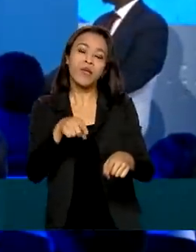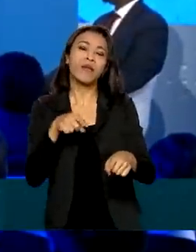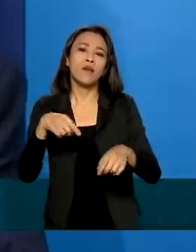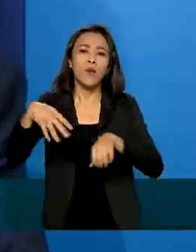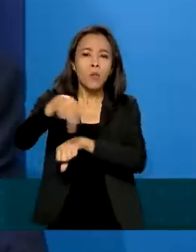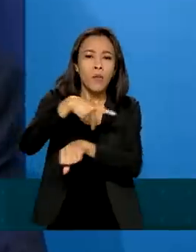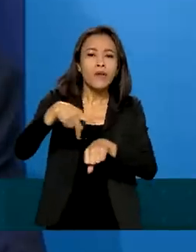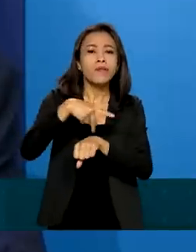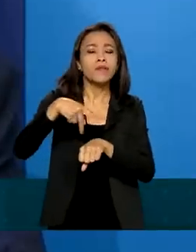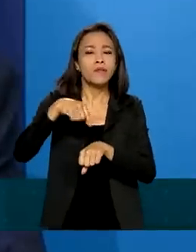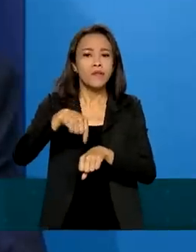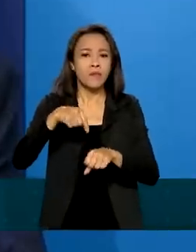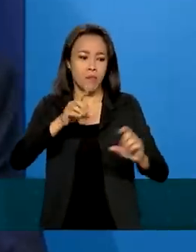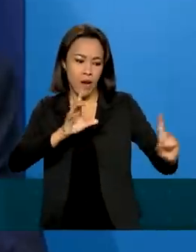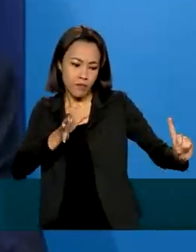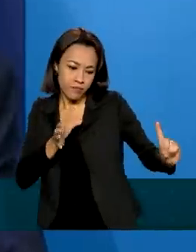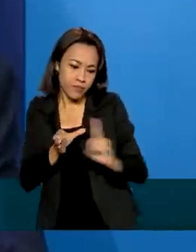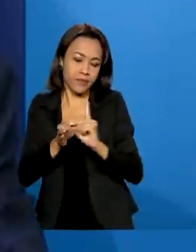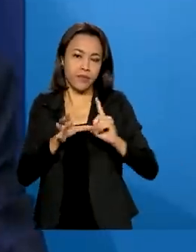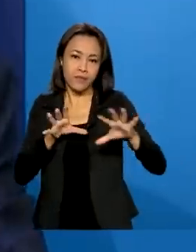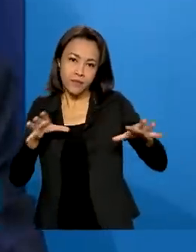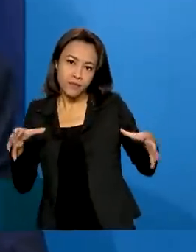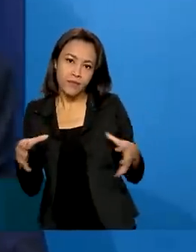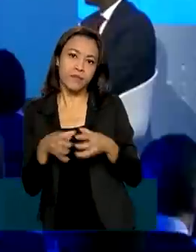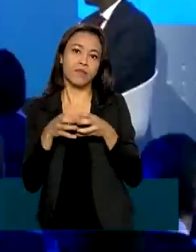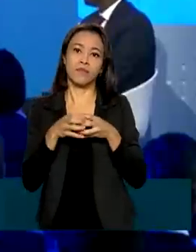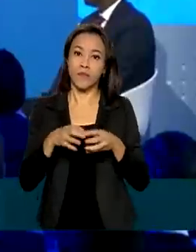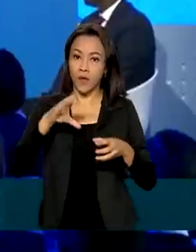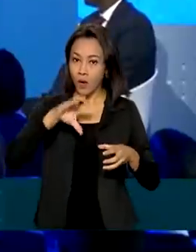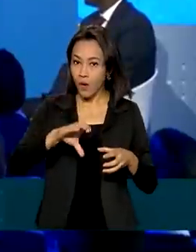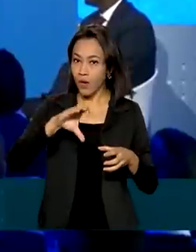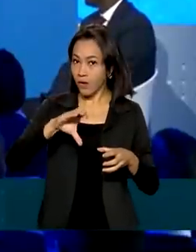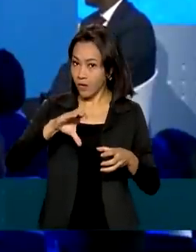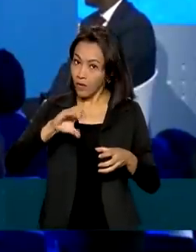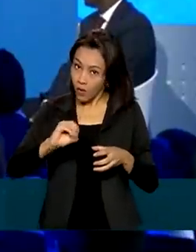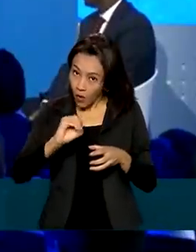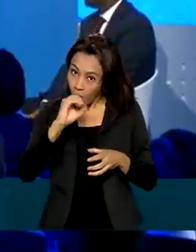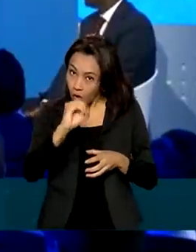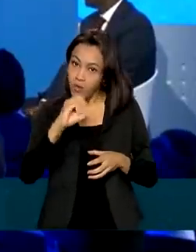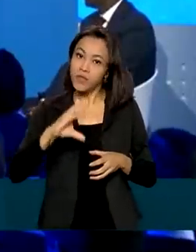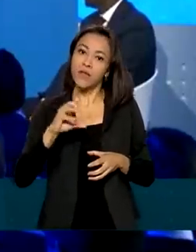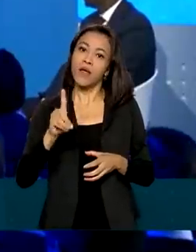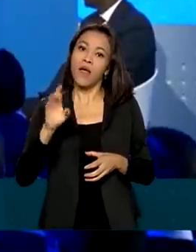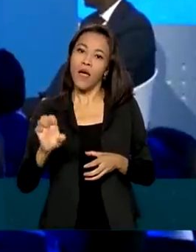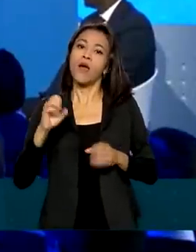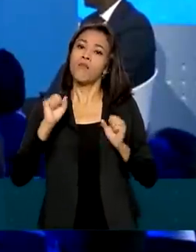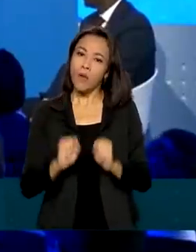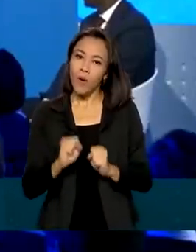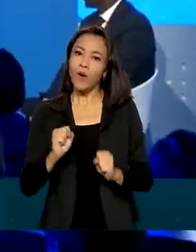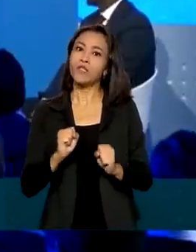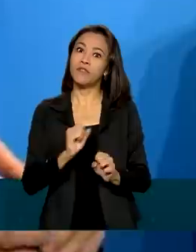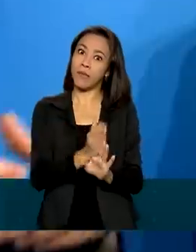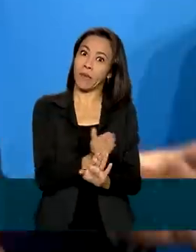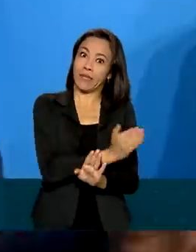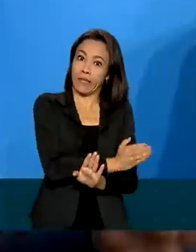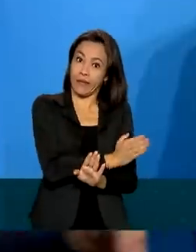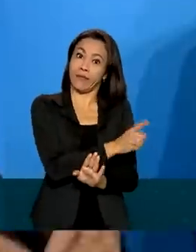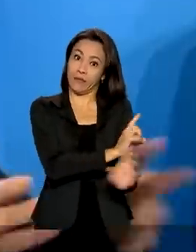ingresso do Brasil na Organização para a Cooperação e Desenvolvimento Econômico, a OCDE, podem ficar para trás.